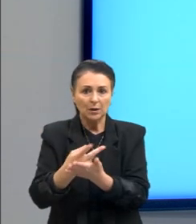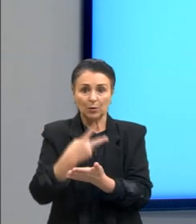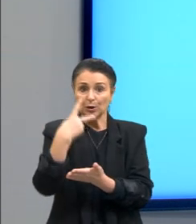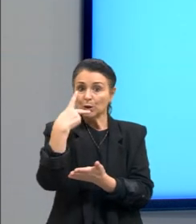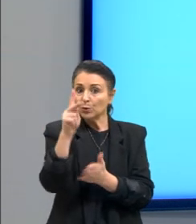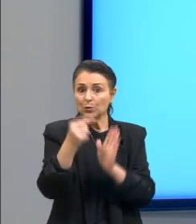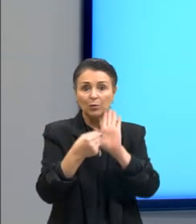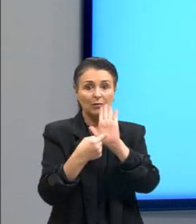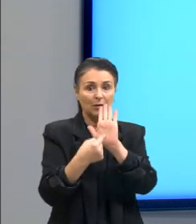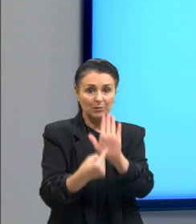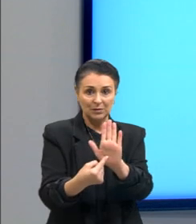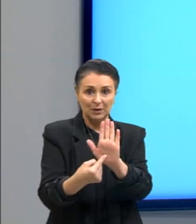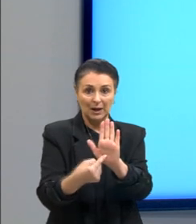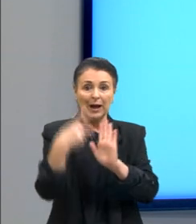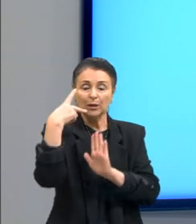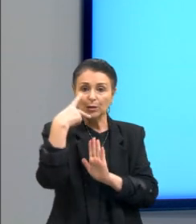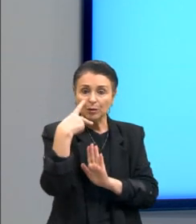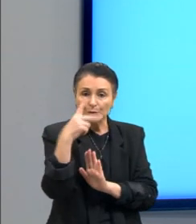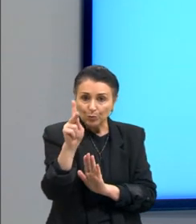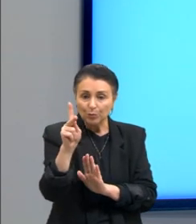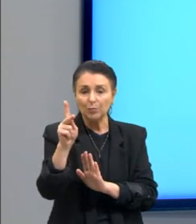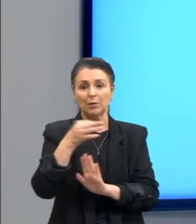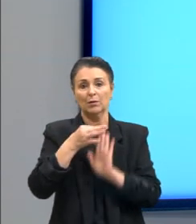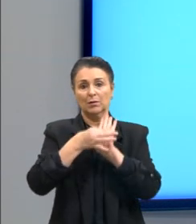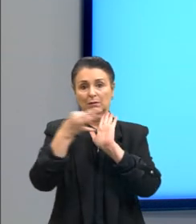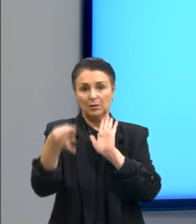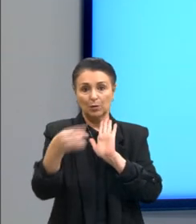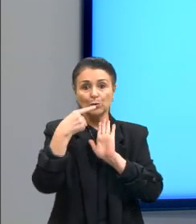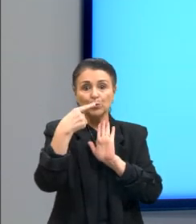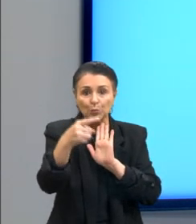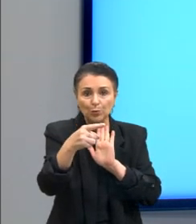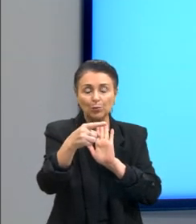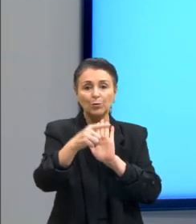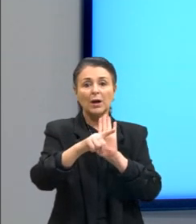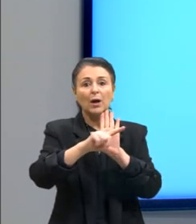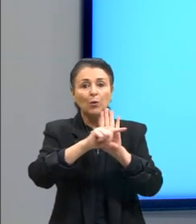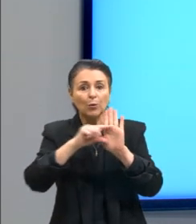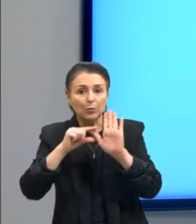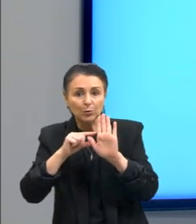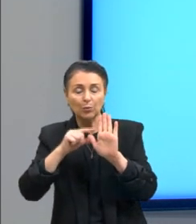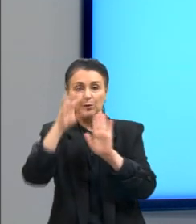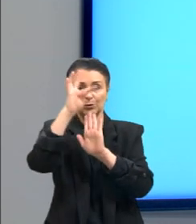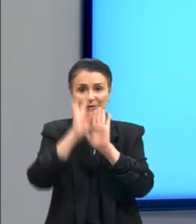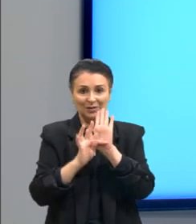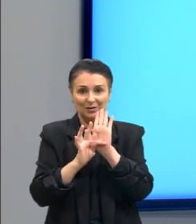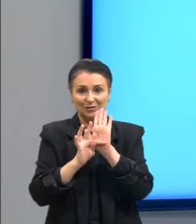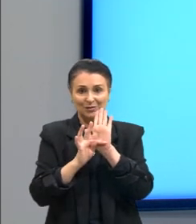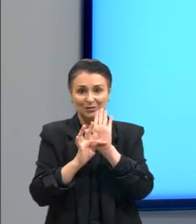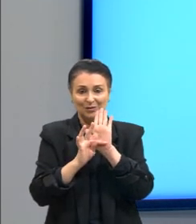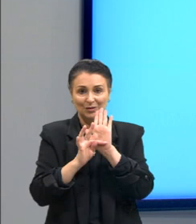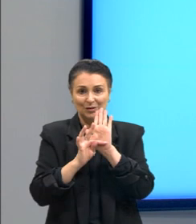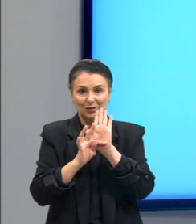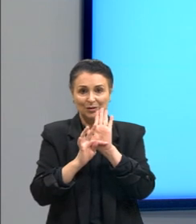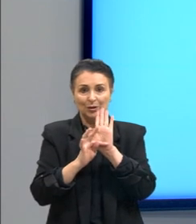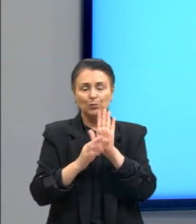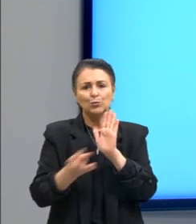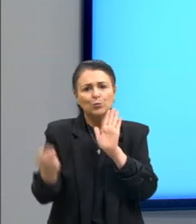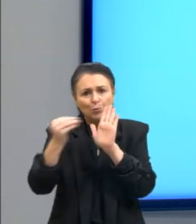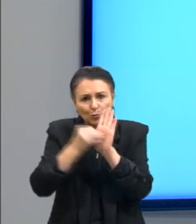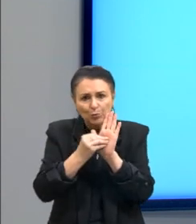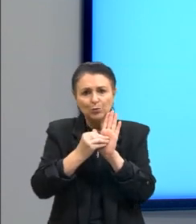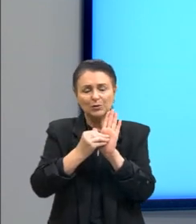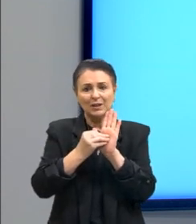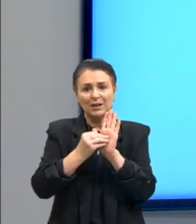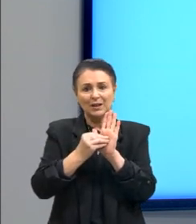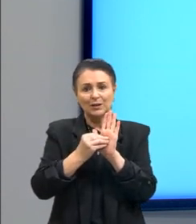problematização tu autor do texto coloca de maneira que representa a tua